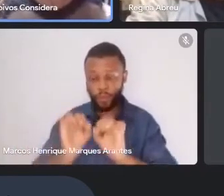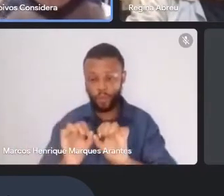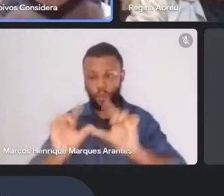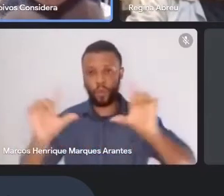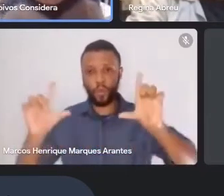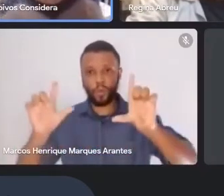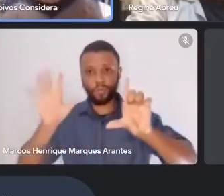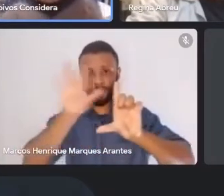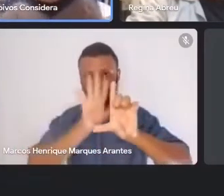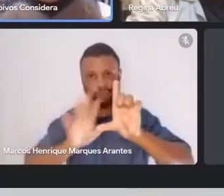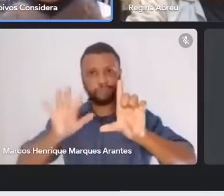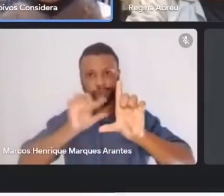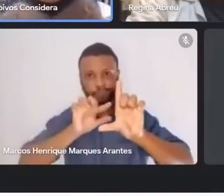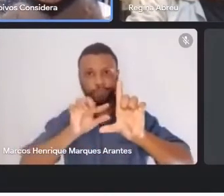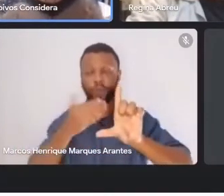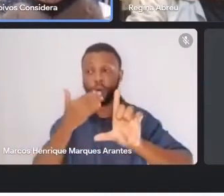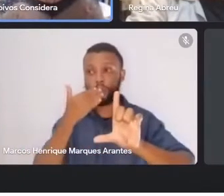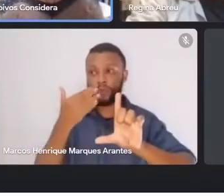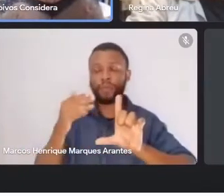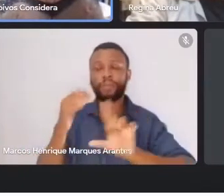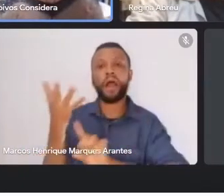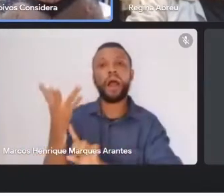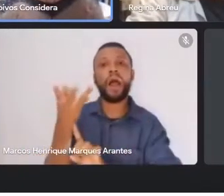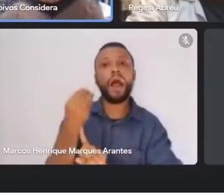eventos para desligar a câmera, por favor.